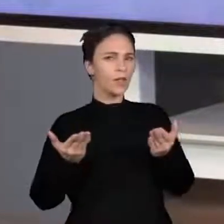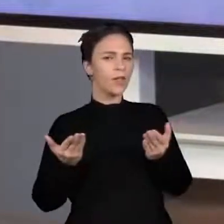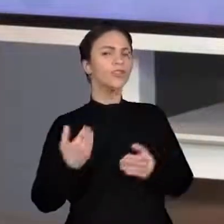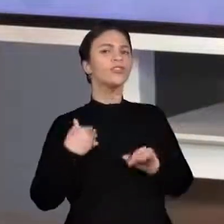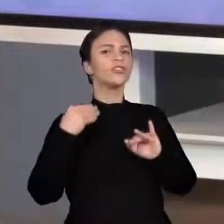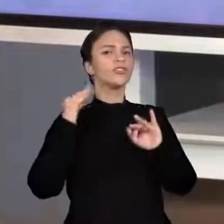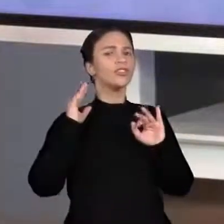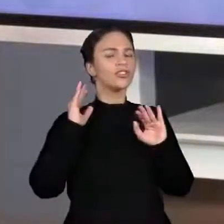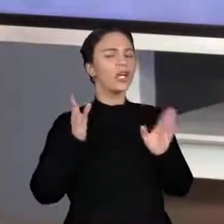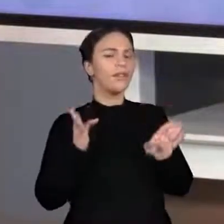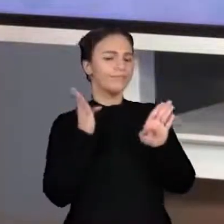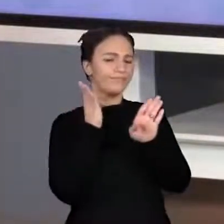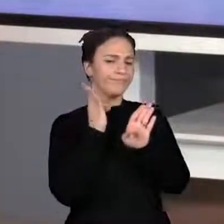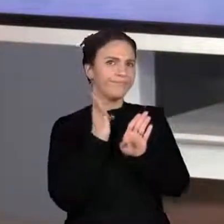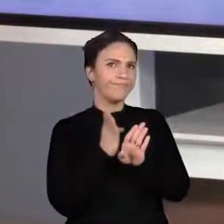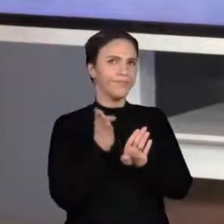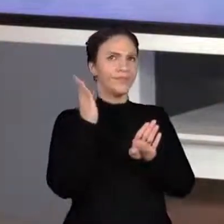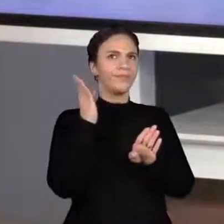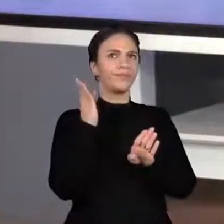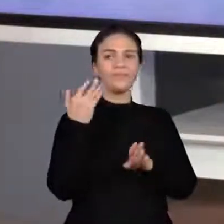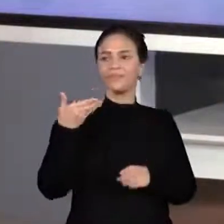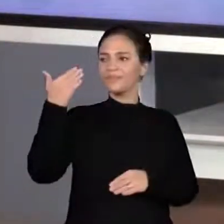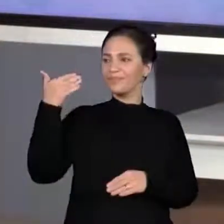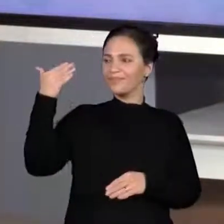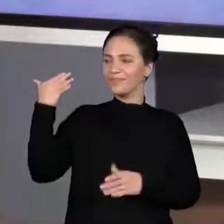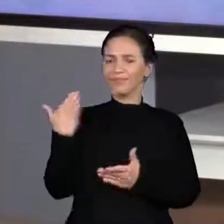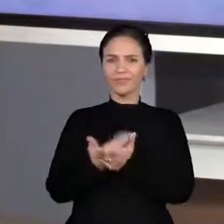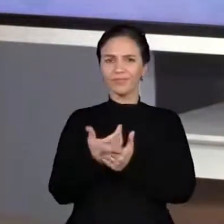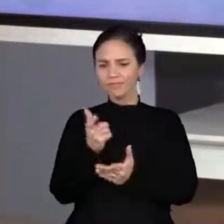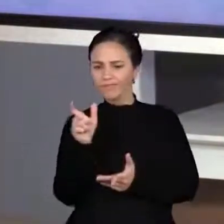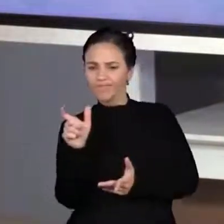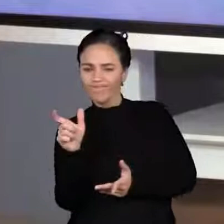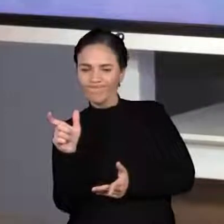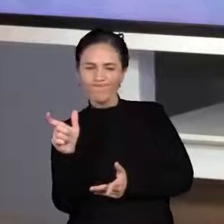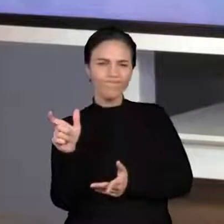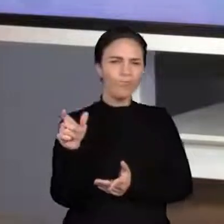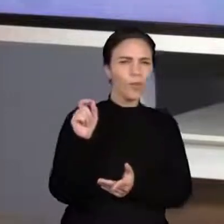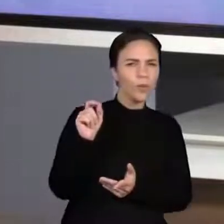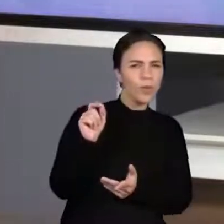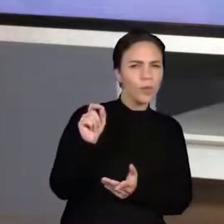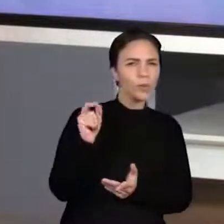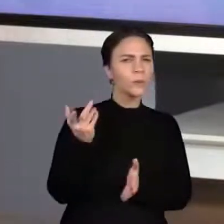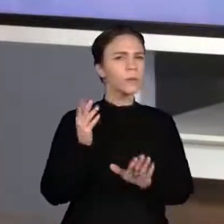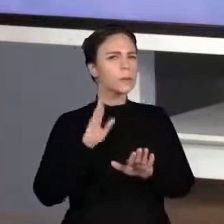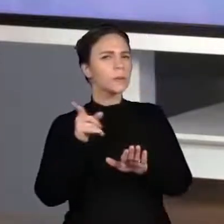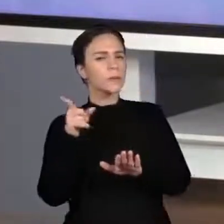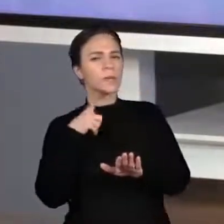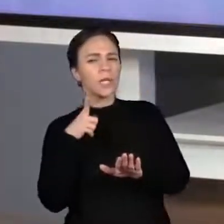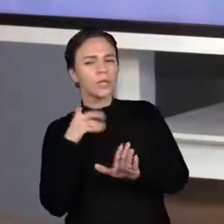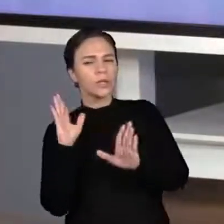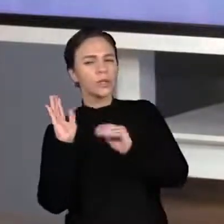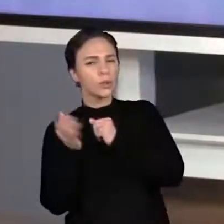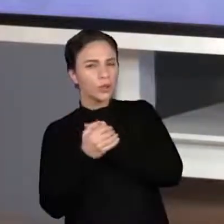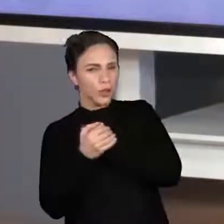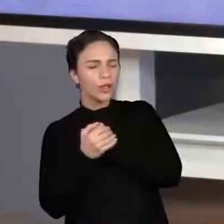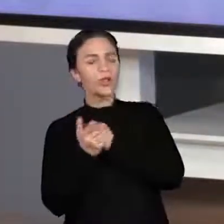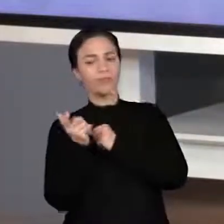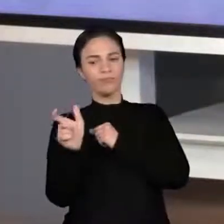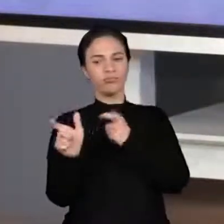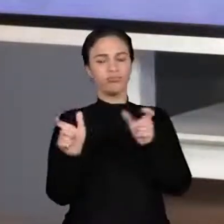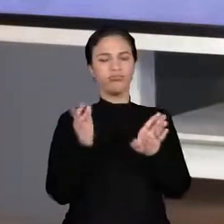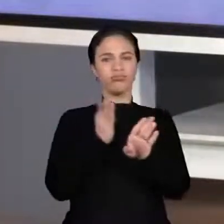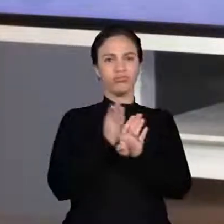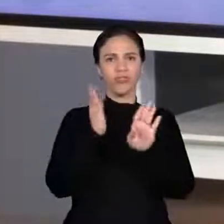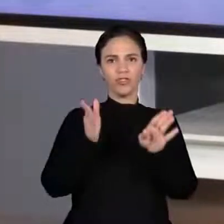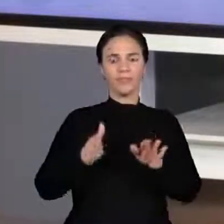termos nas últimas aulas. A gente descobriu qual era o primeiro, qual era o segundo. Na última aula, gente